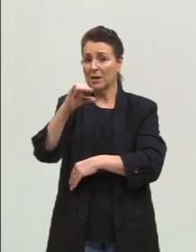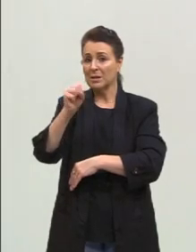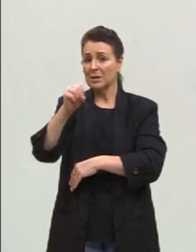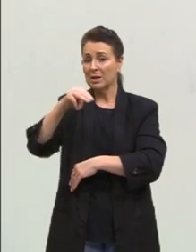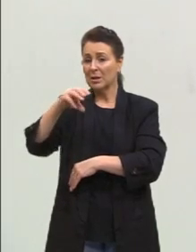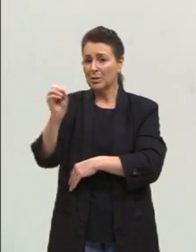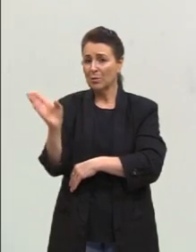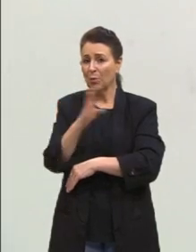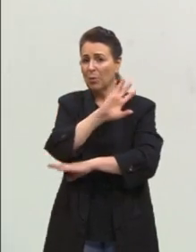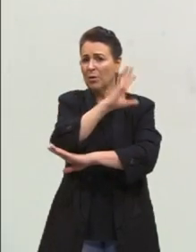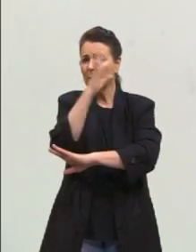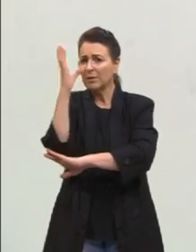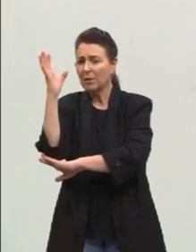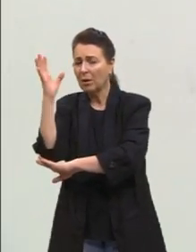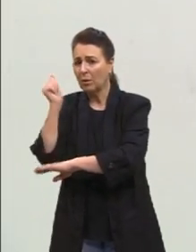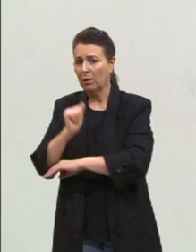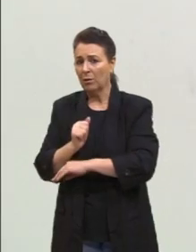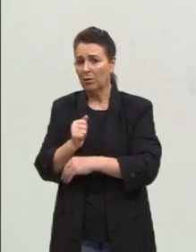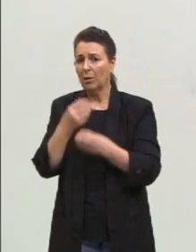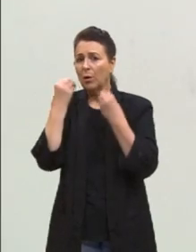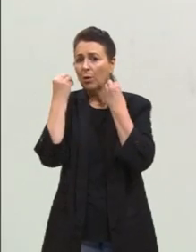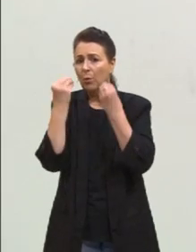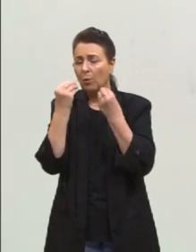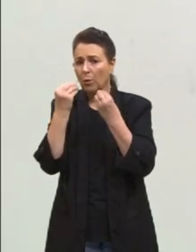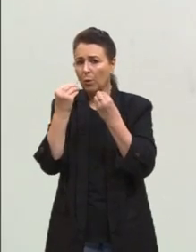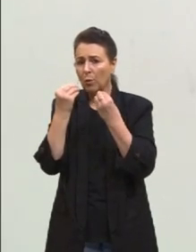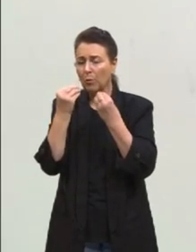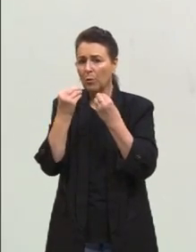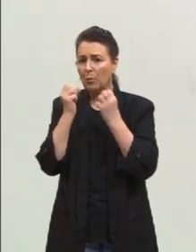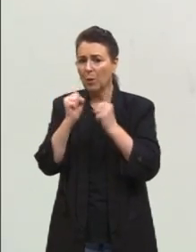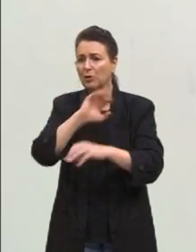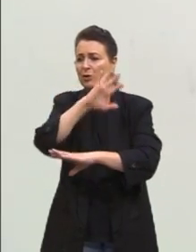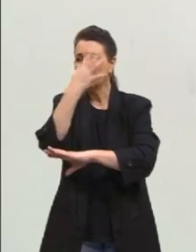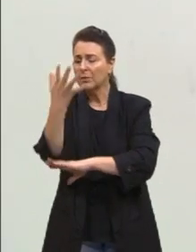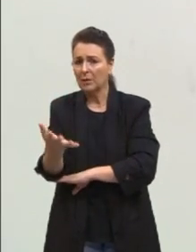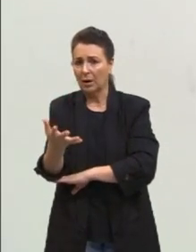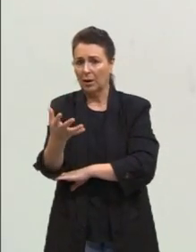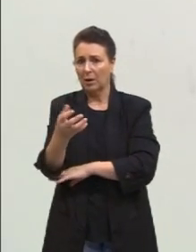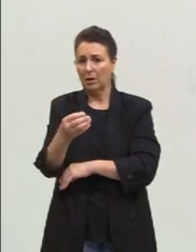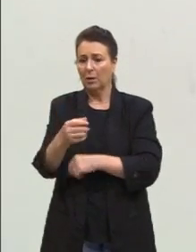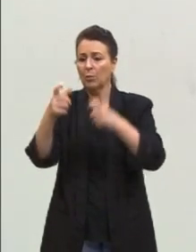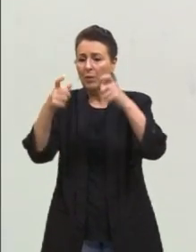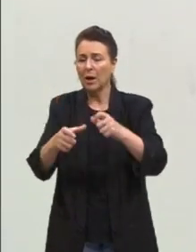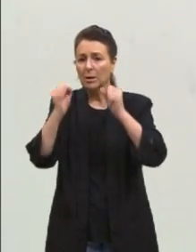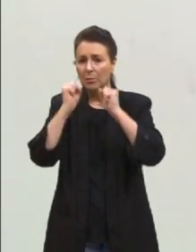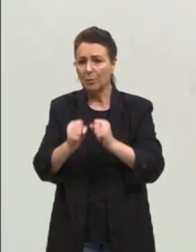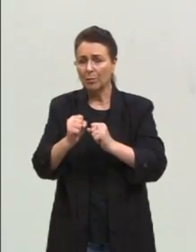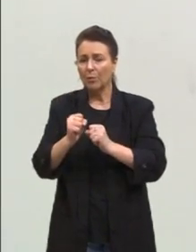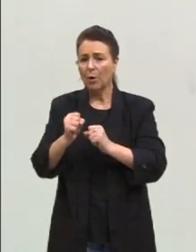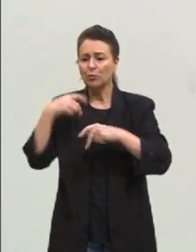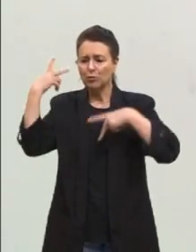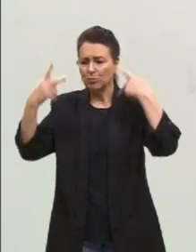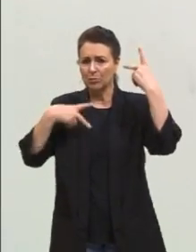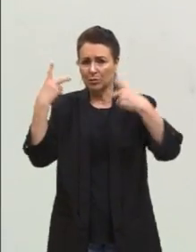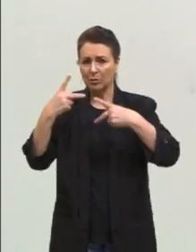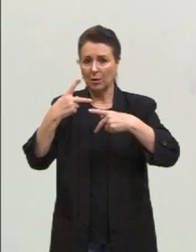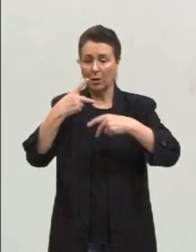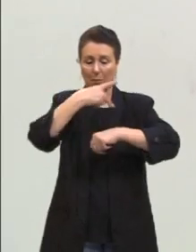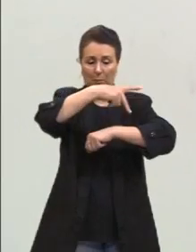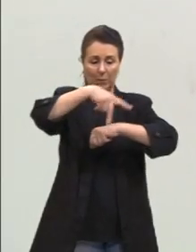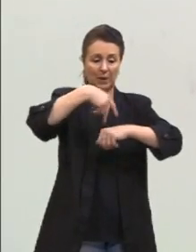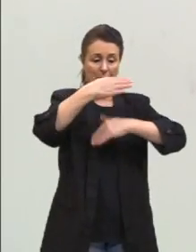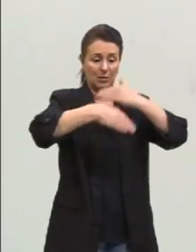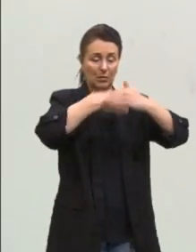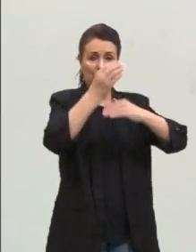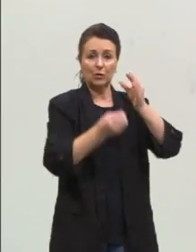desmatar? Onde é que a gente pode poluir? E isso vai, então, para os países desenvolvidos, né? Os países desenvolvidos criam